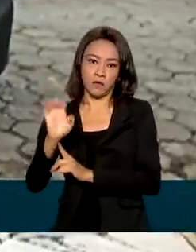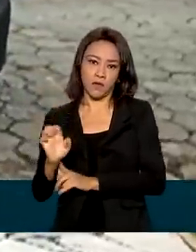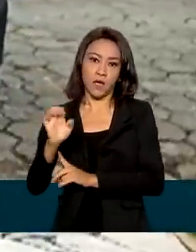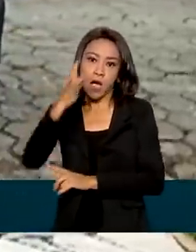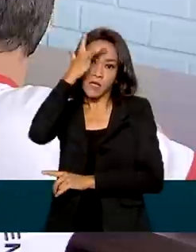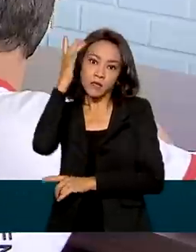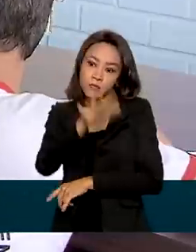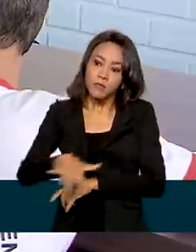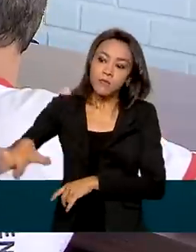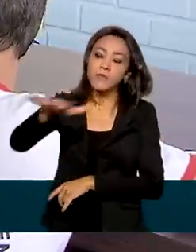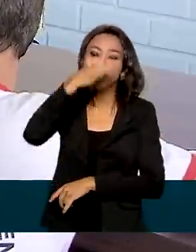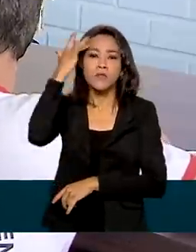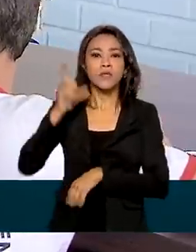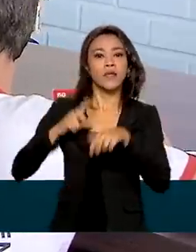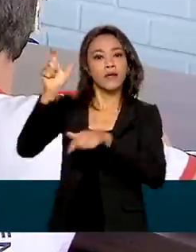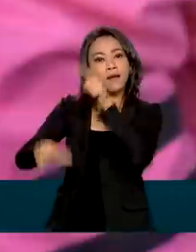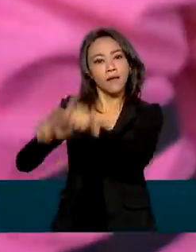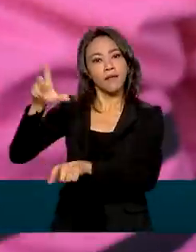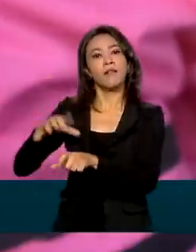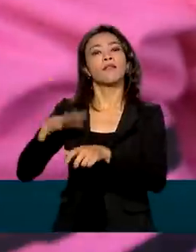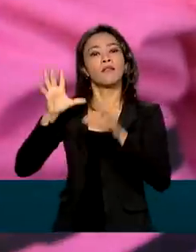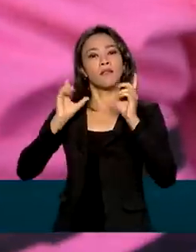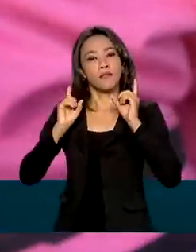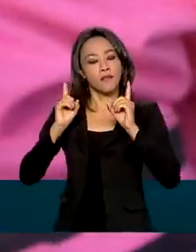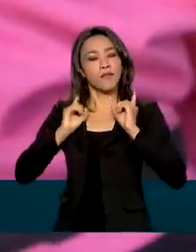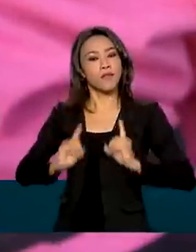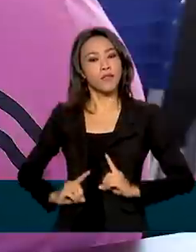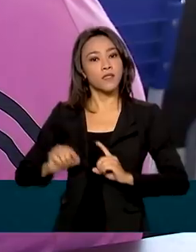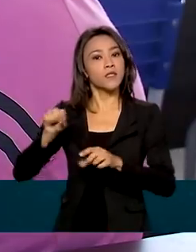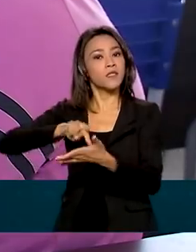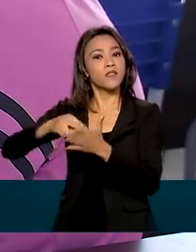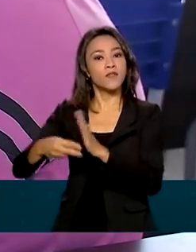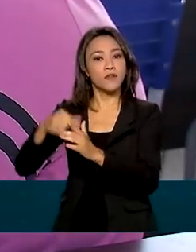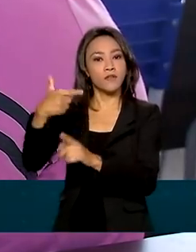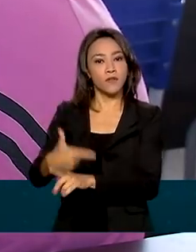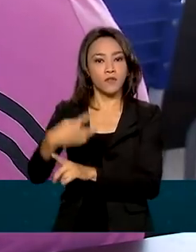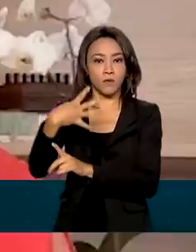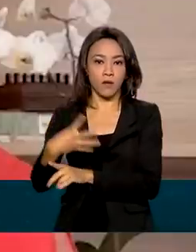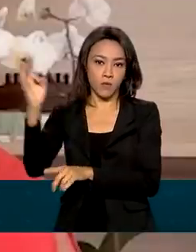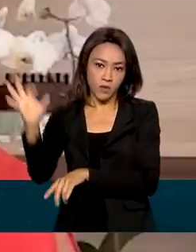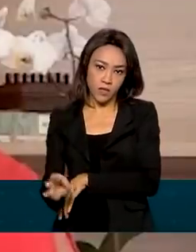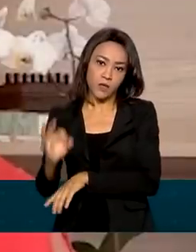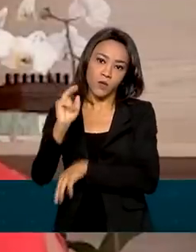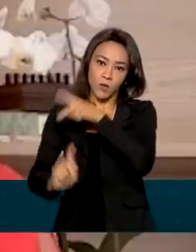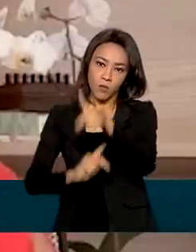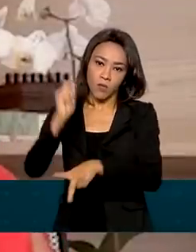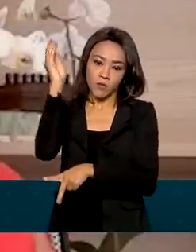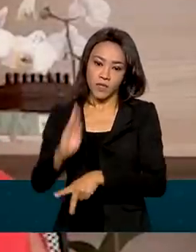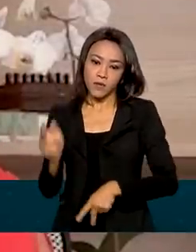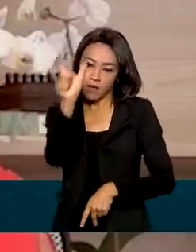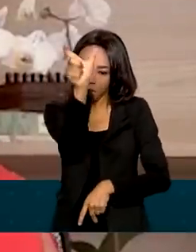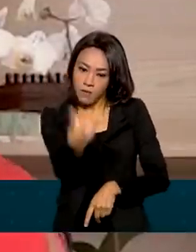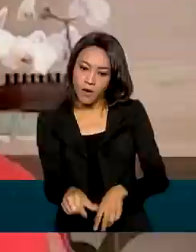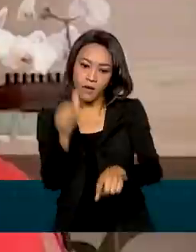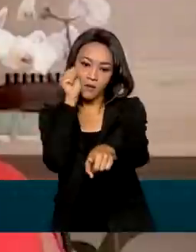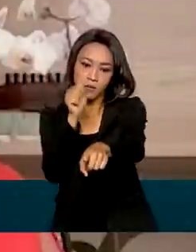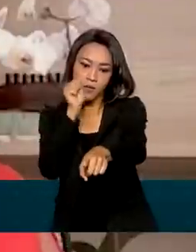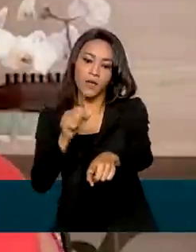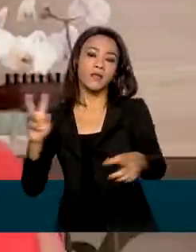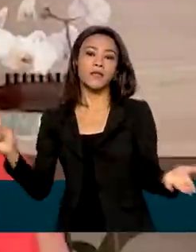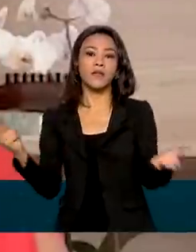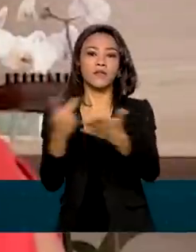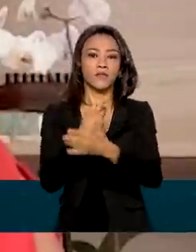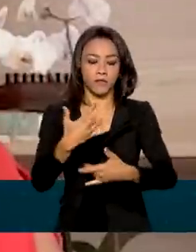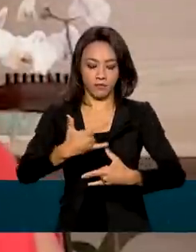representam cerca de 24% da população brasileira. Gente como a Ekaterine, que sofreu uma lesão